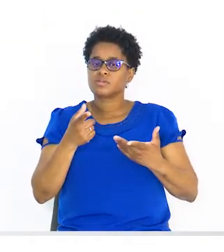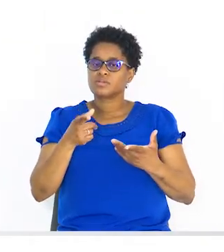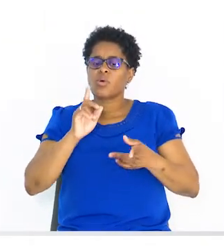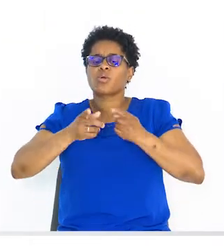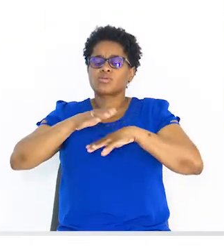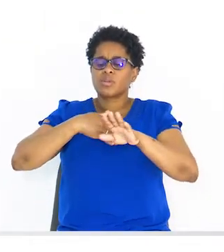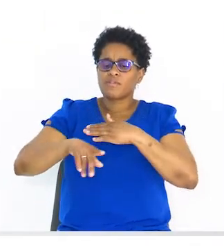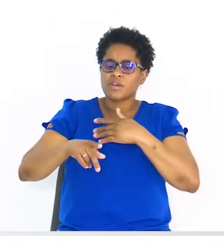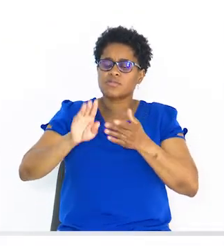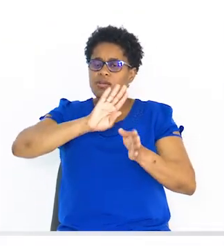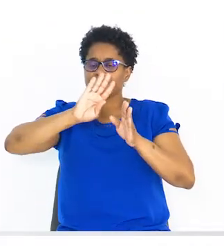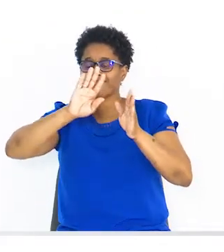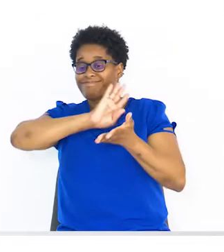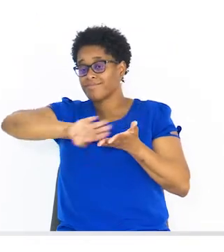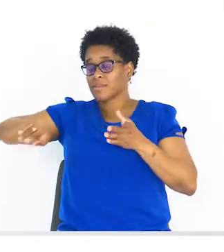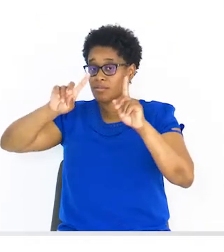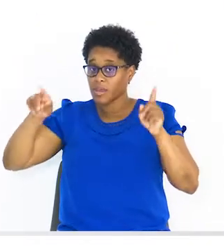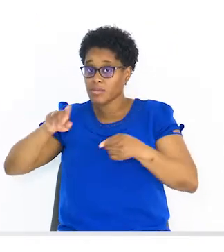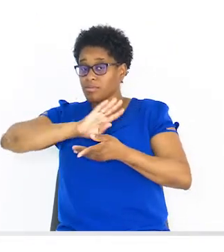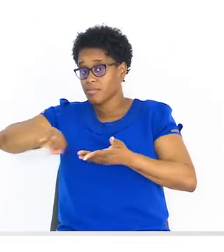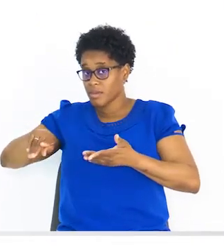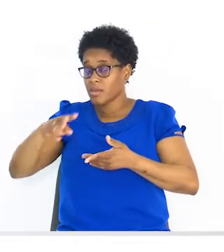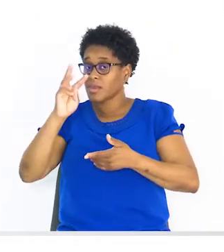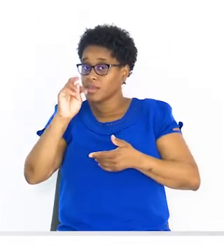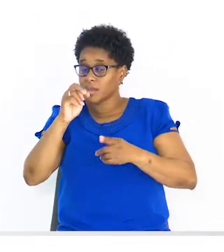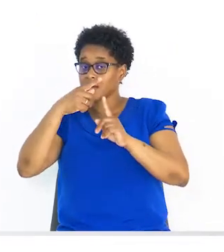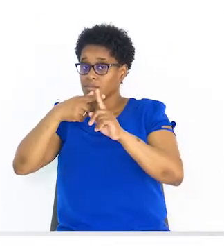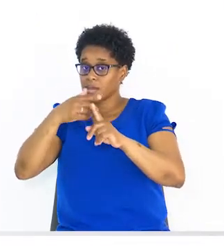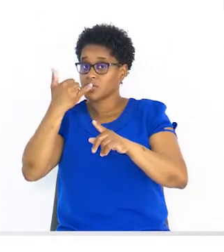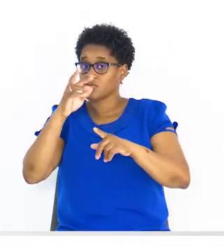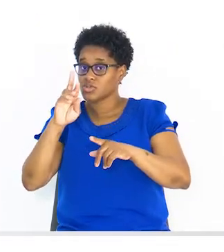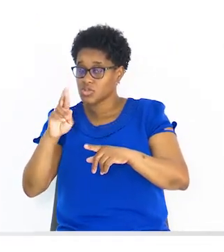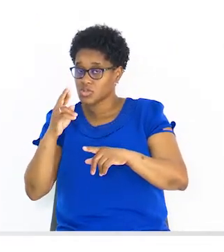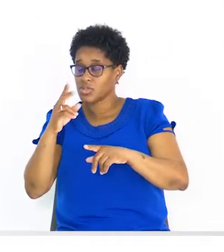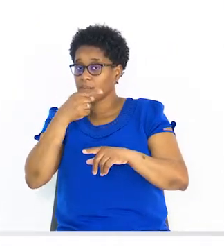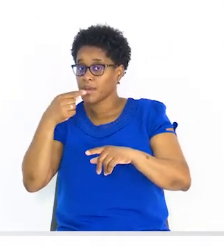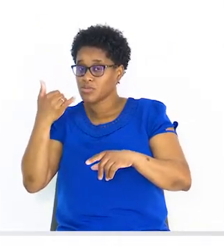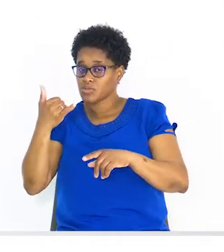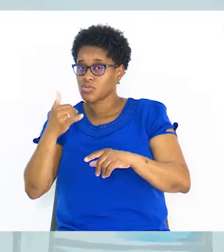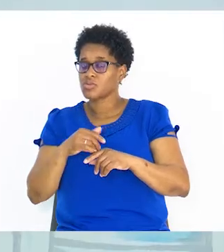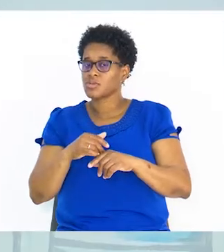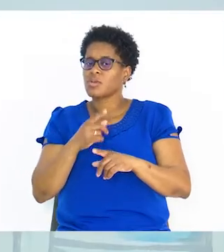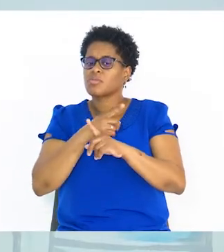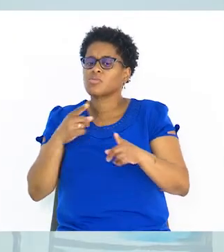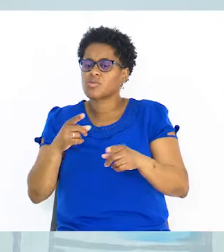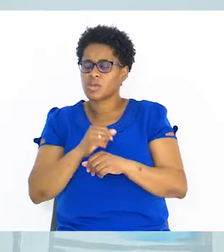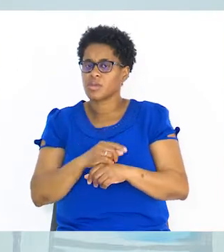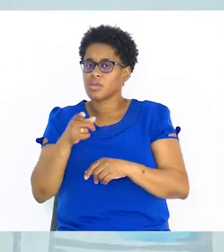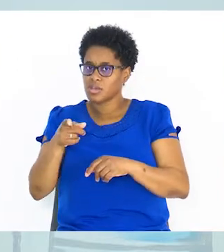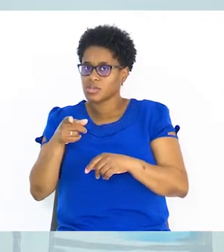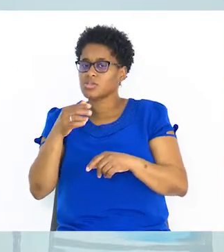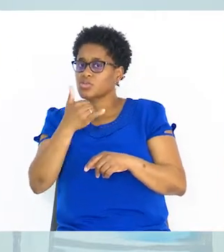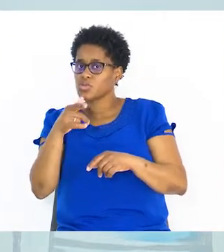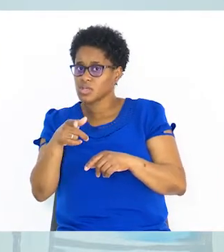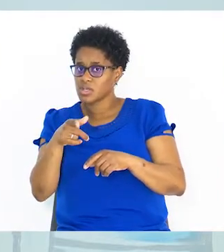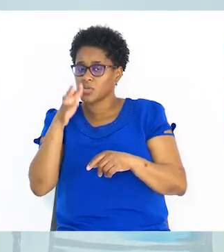o é vamos fazer? Vamos eliminar parênteses. 3 mais 2x menos 2. Menos 2 por quê? Esse